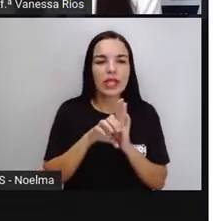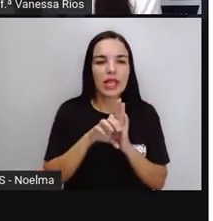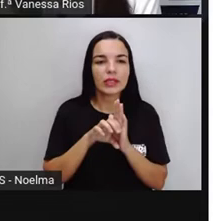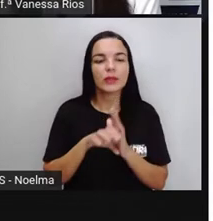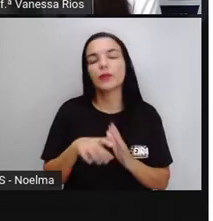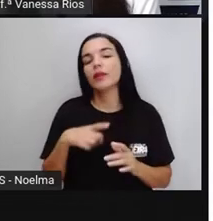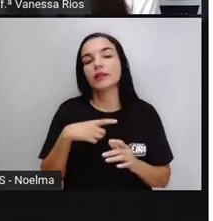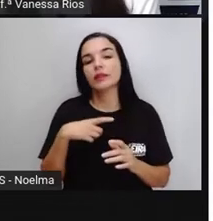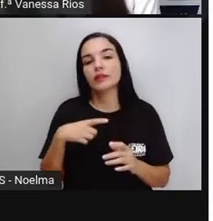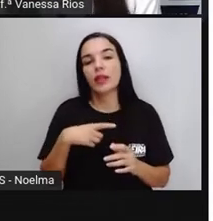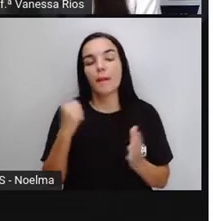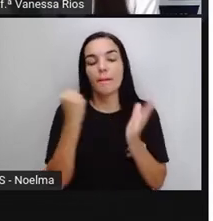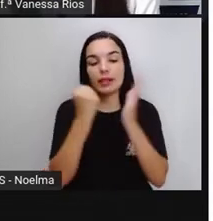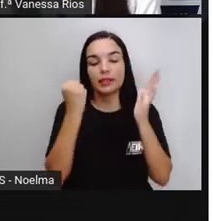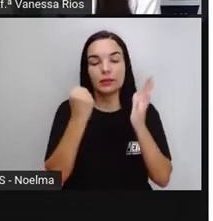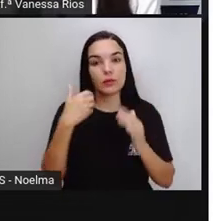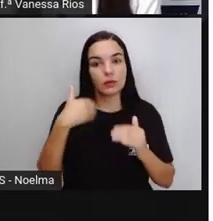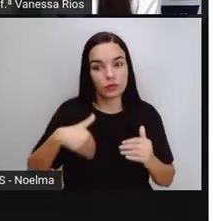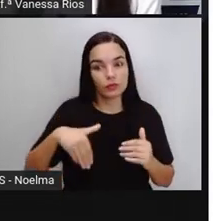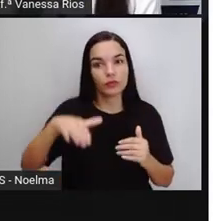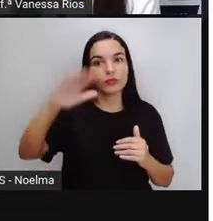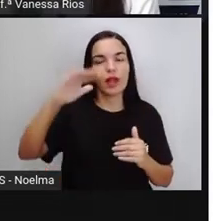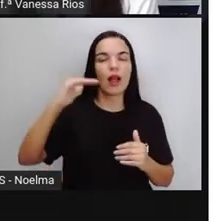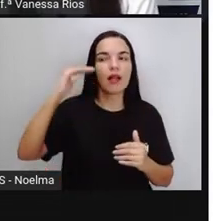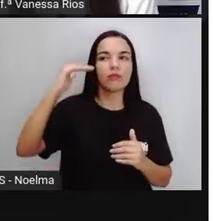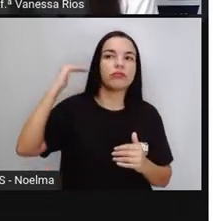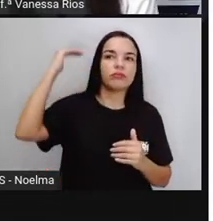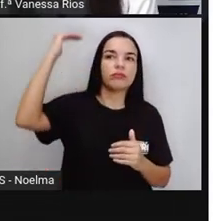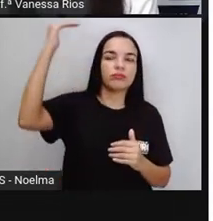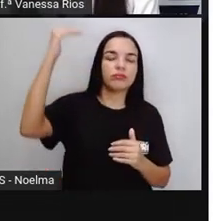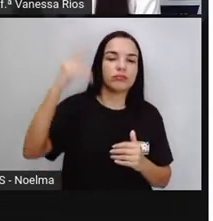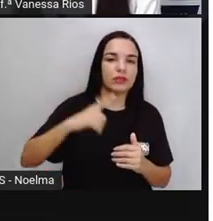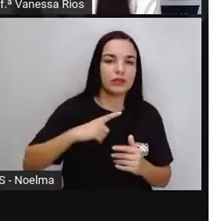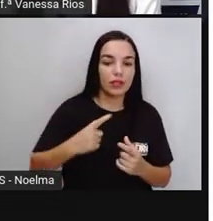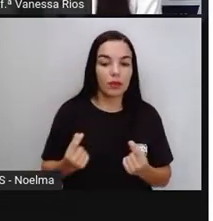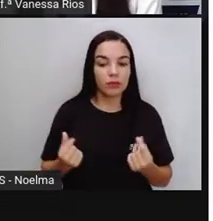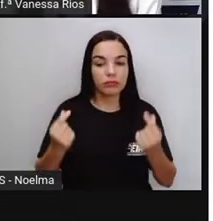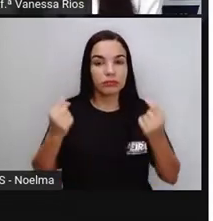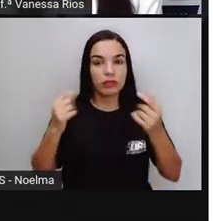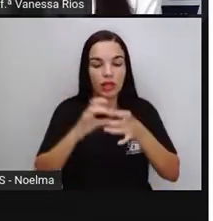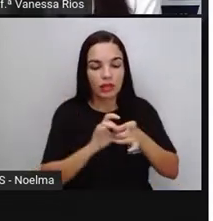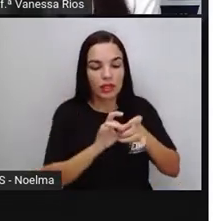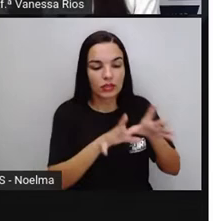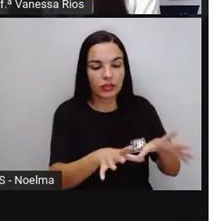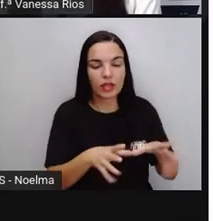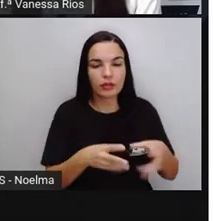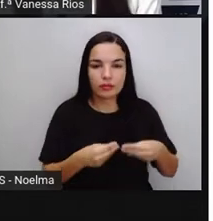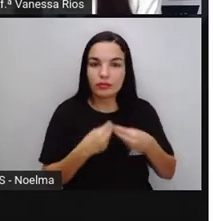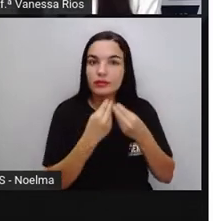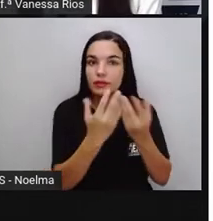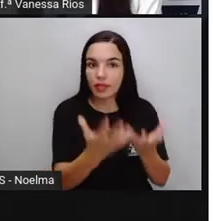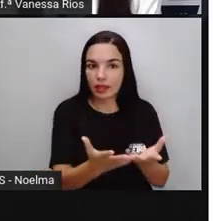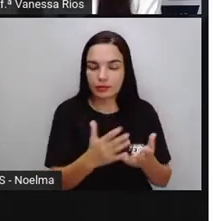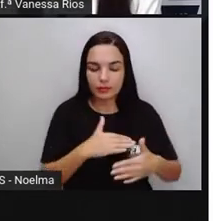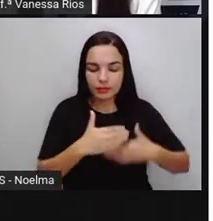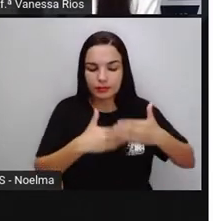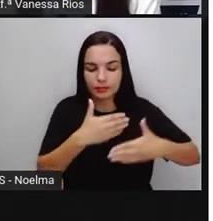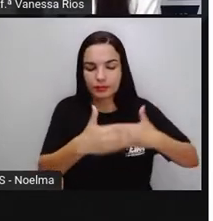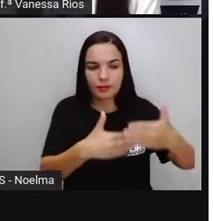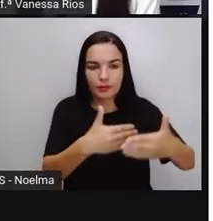vai muito mais além do que um bem ou algo de valor, algo deixado aí por herança. E aí nós vamos